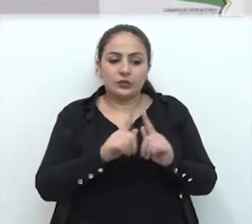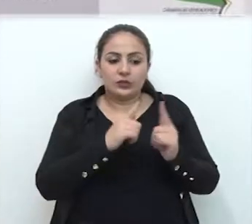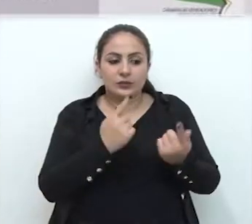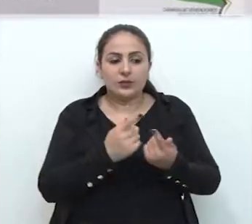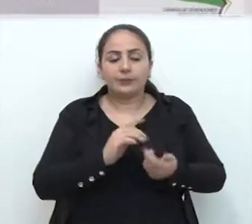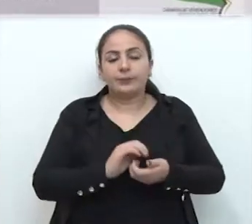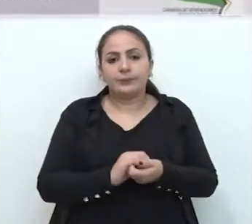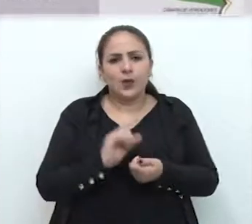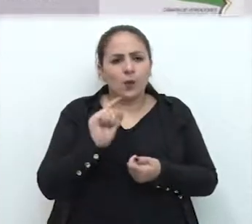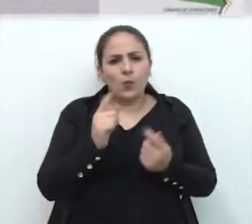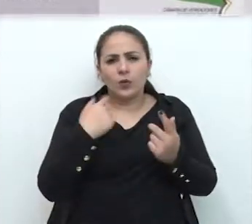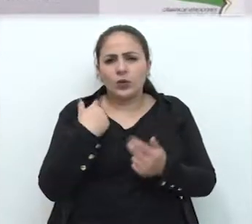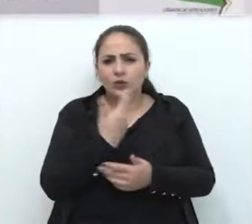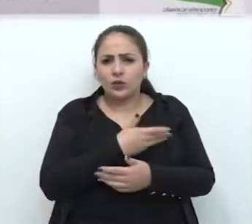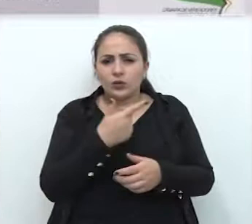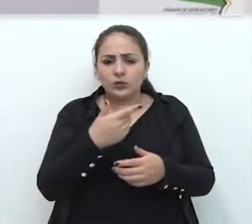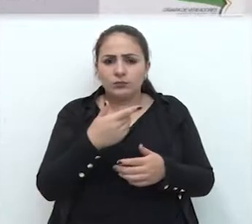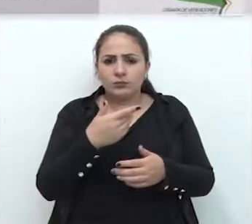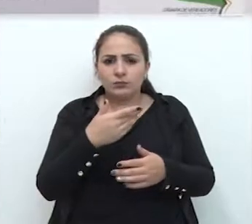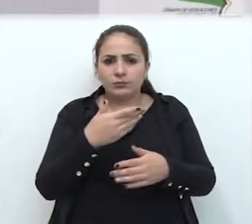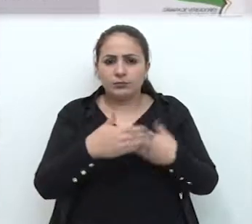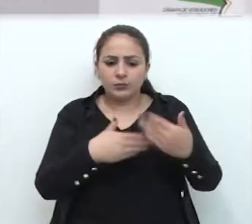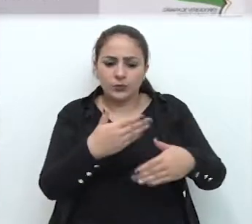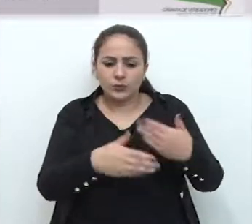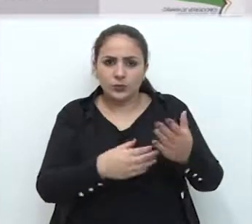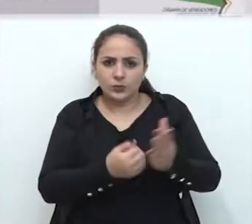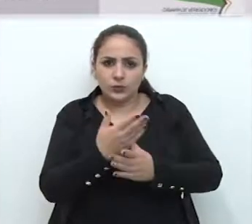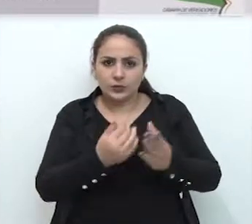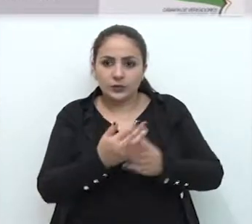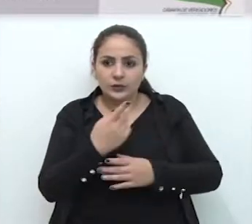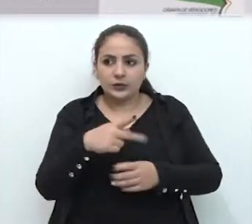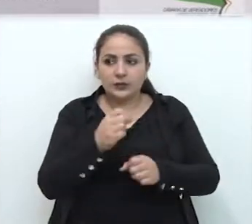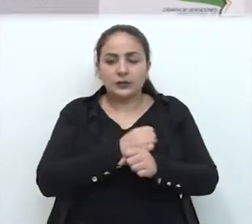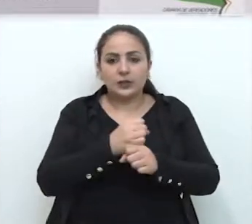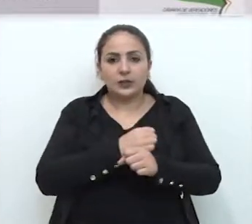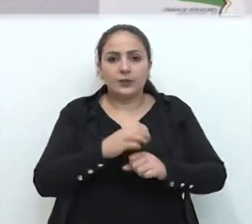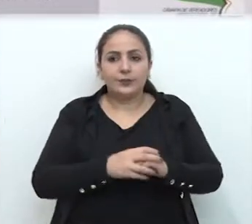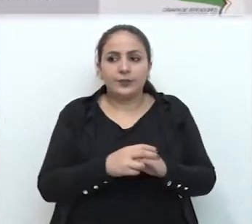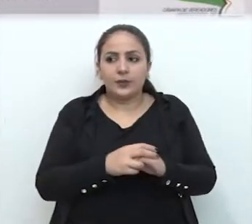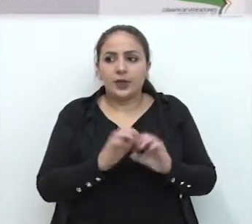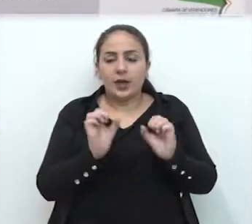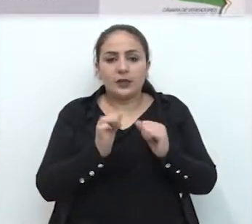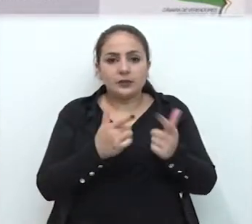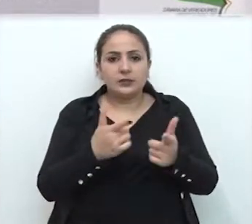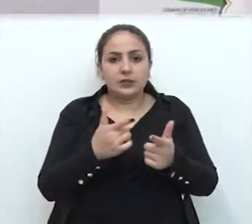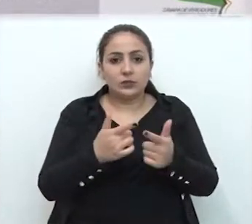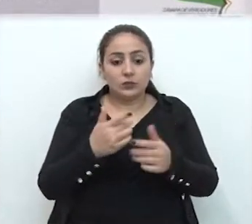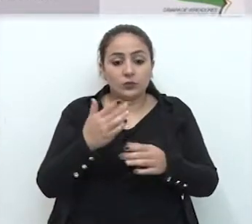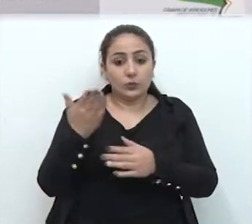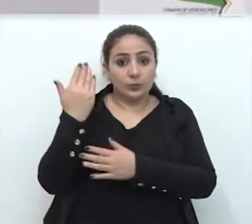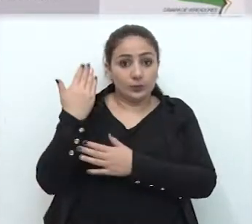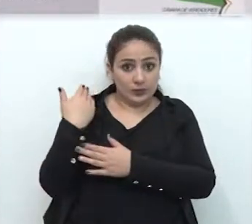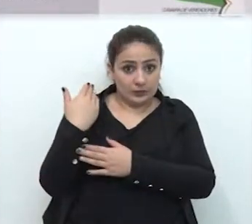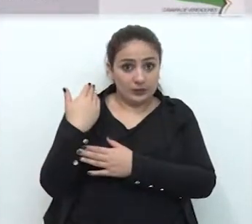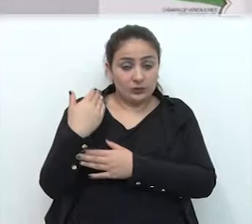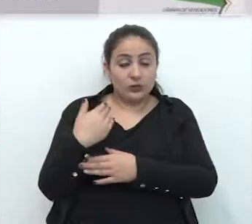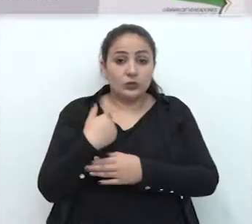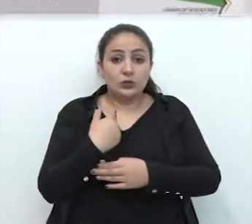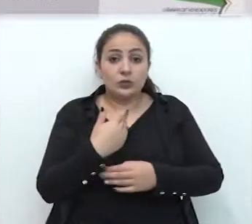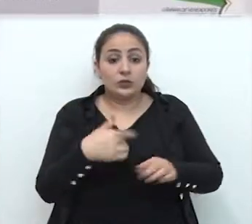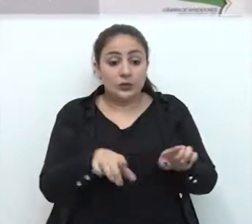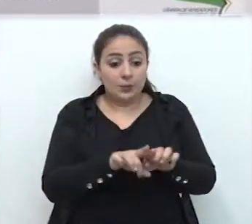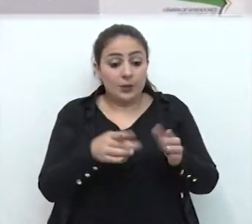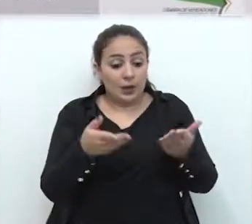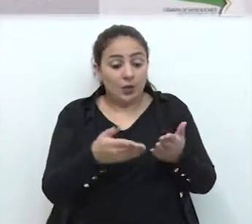É um pouco daquilo que a gente produziu durante esse ano. São ações que vinham do mandato passado, que se complementaram agora. Outras são